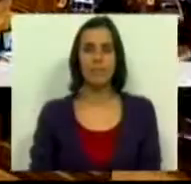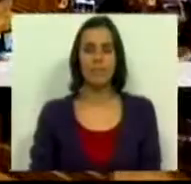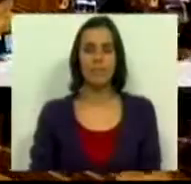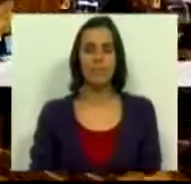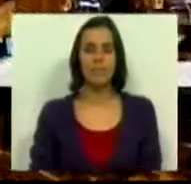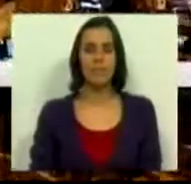Obrigado. Obrigado. Obrigado. Obrigado.